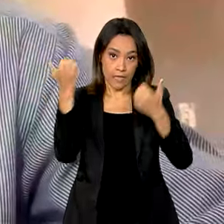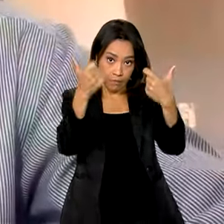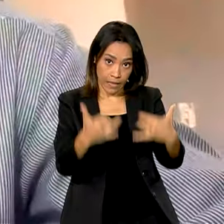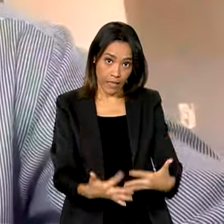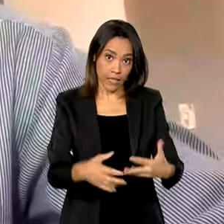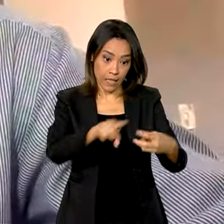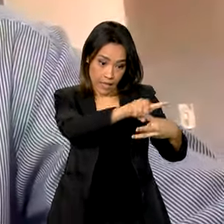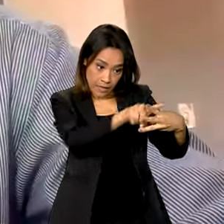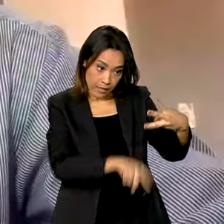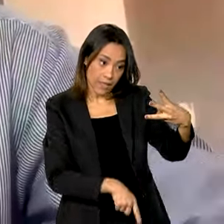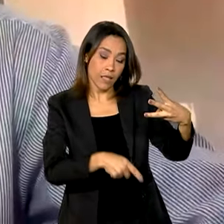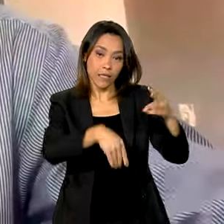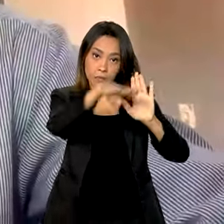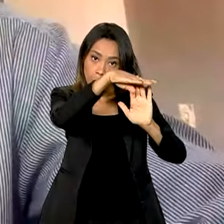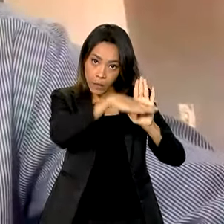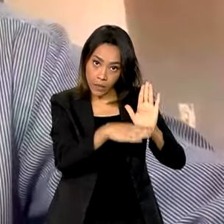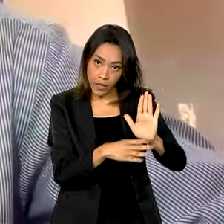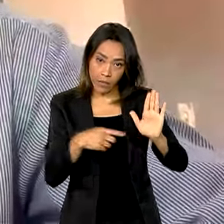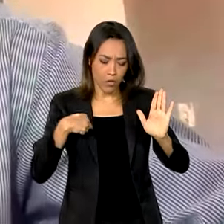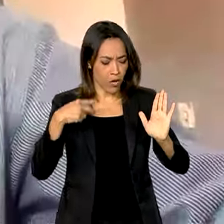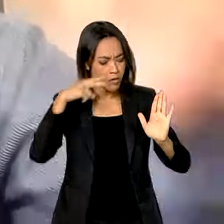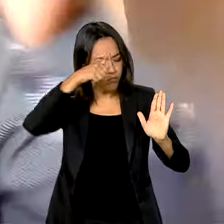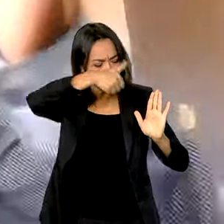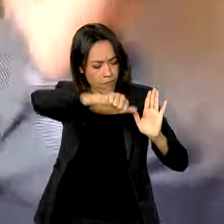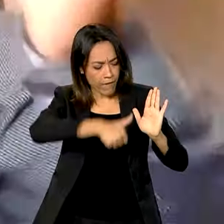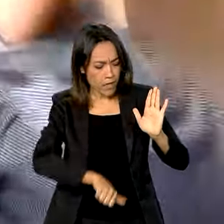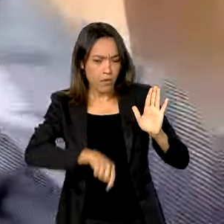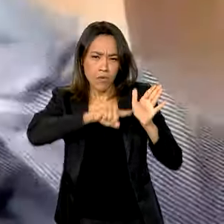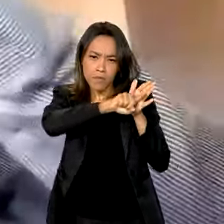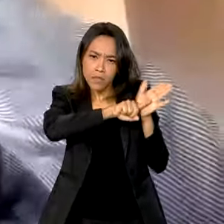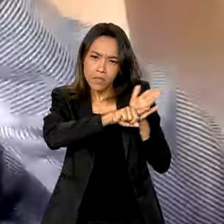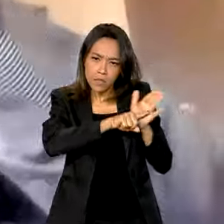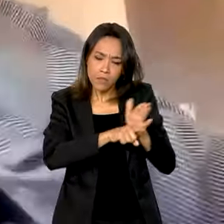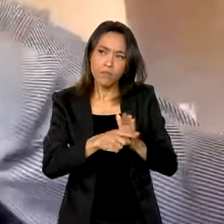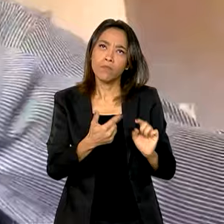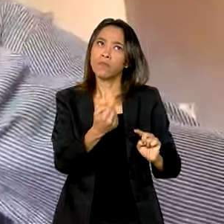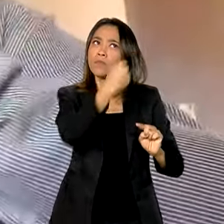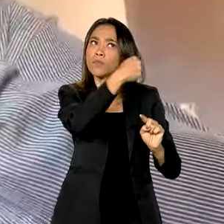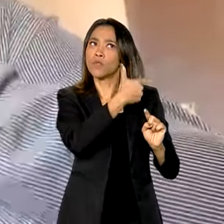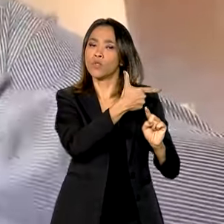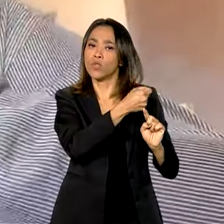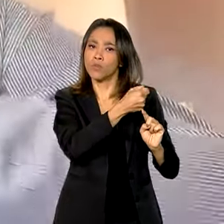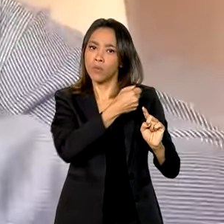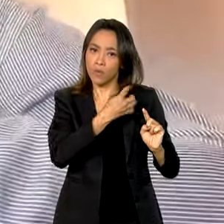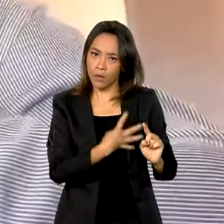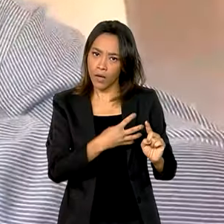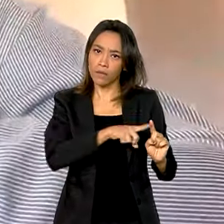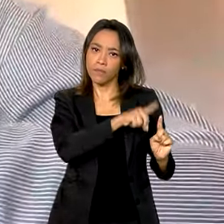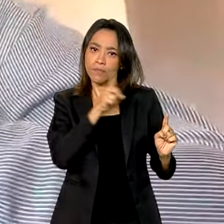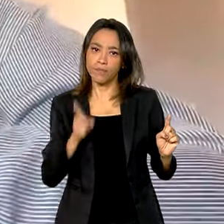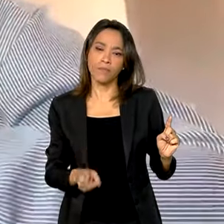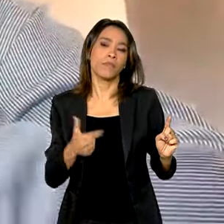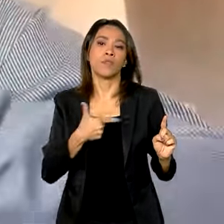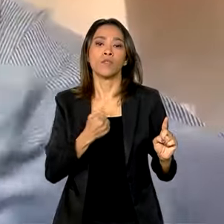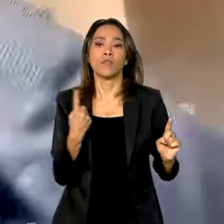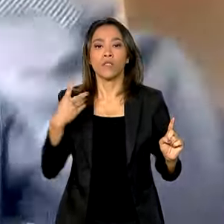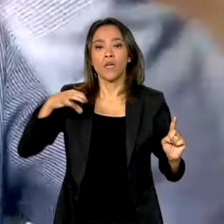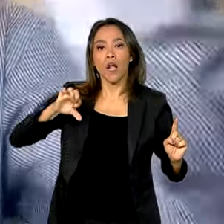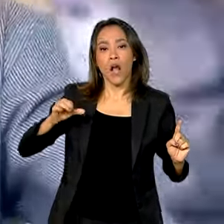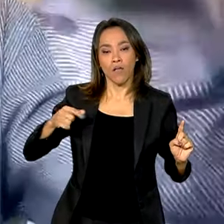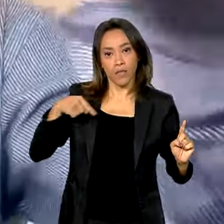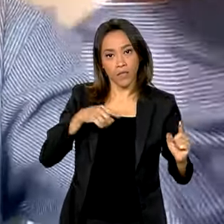avaliou e encontrou que, de fato, de 2004 a 2019, o programa